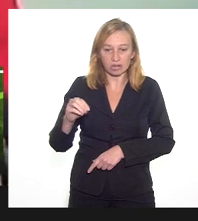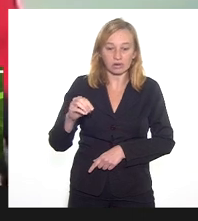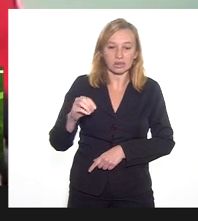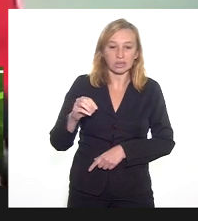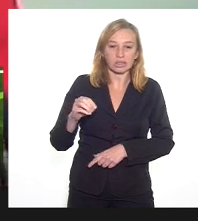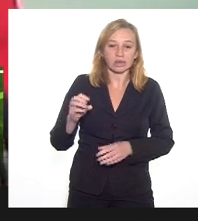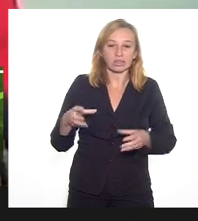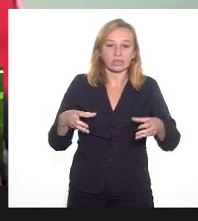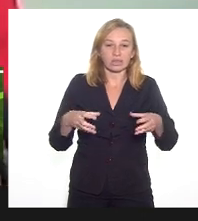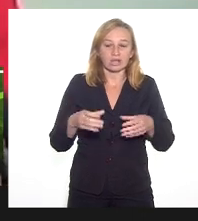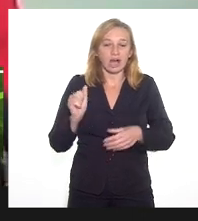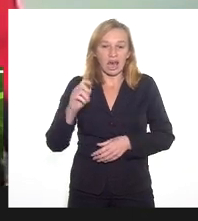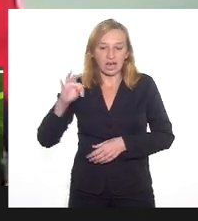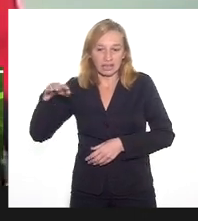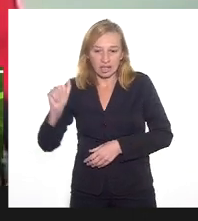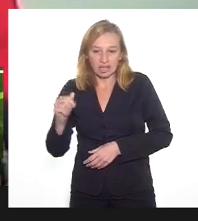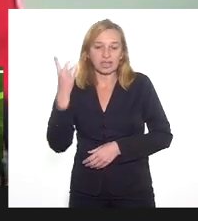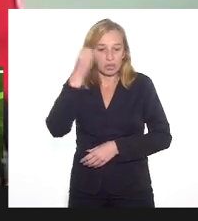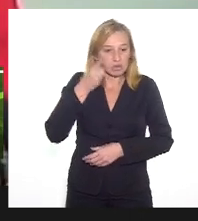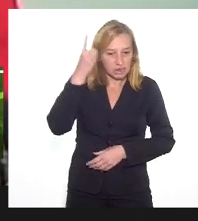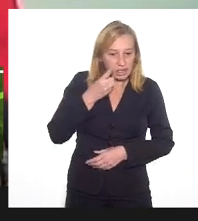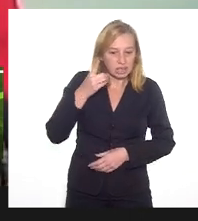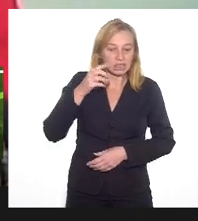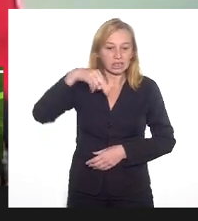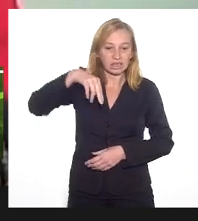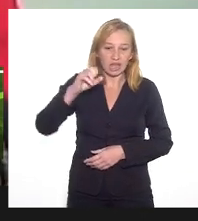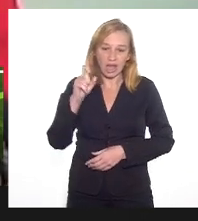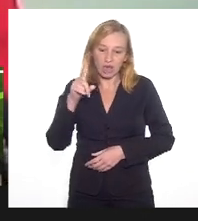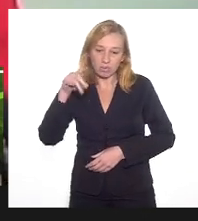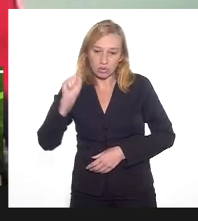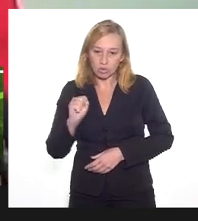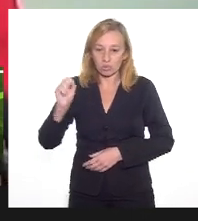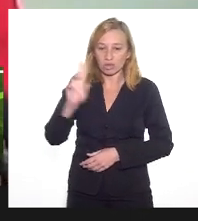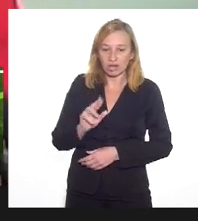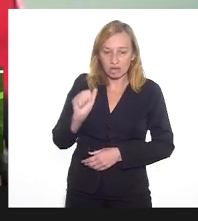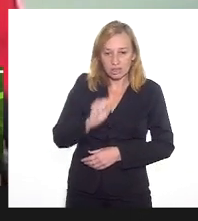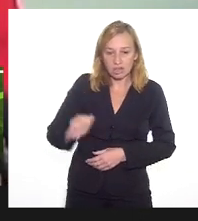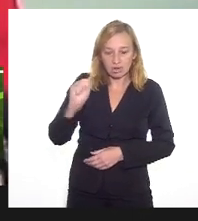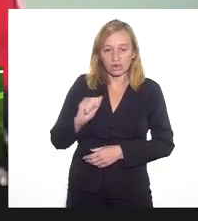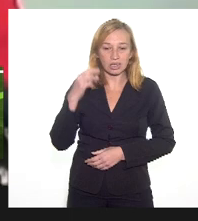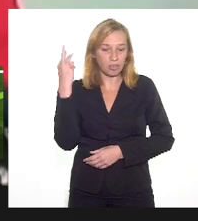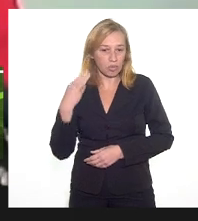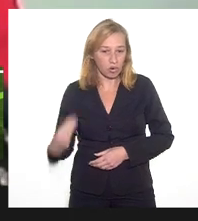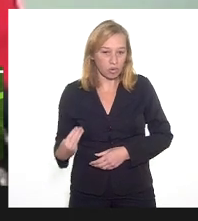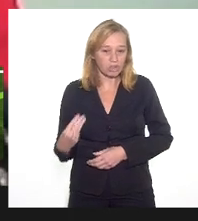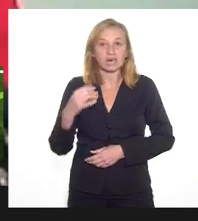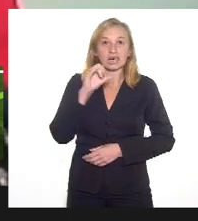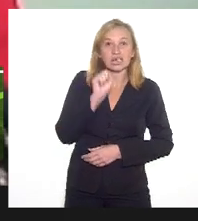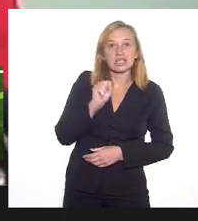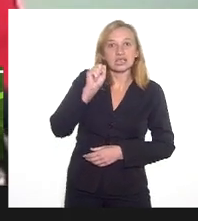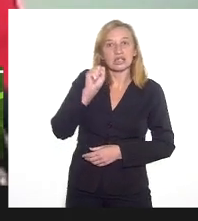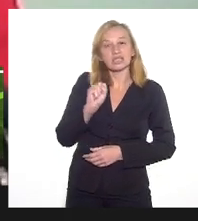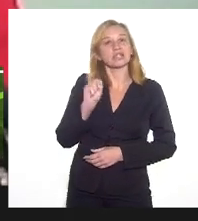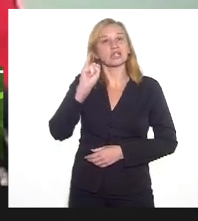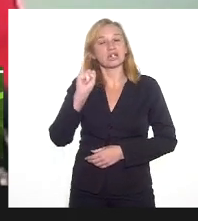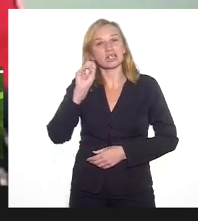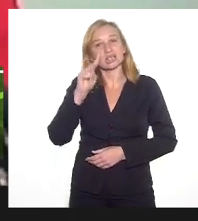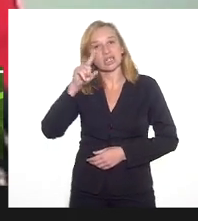deputado Atila Nunes, Nelson Teres, assessoria da deputada Mônica Francisco, Sidney Teres,